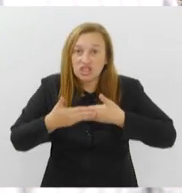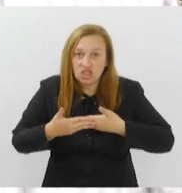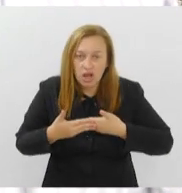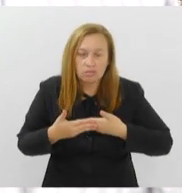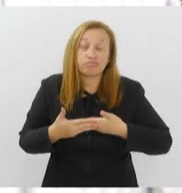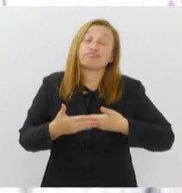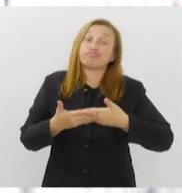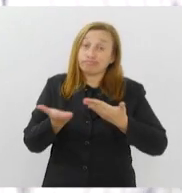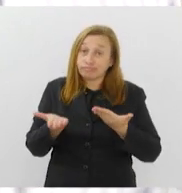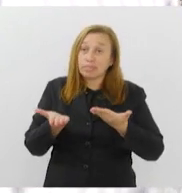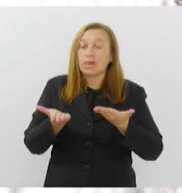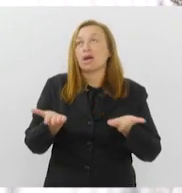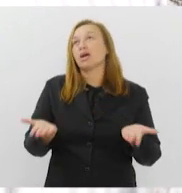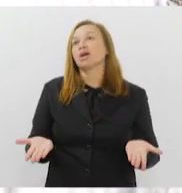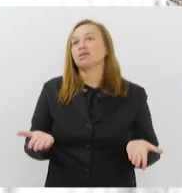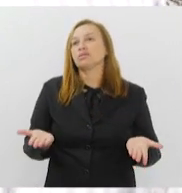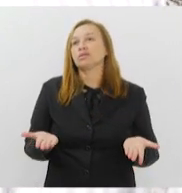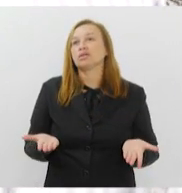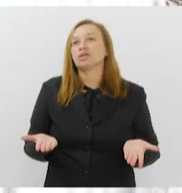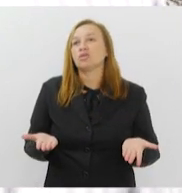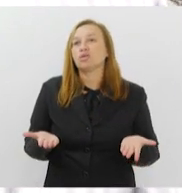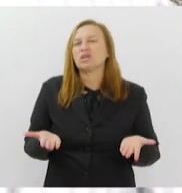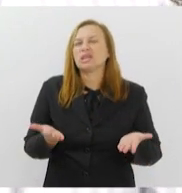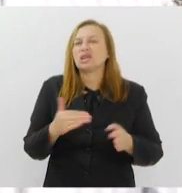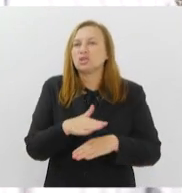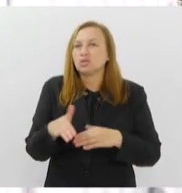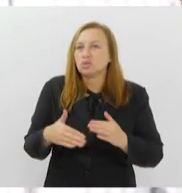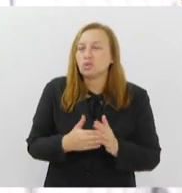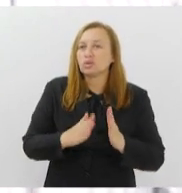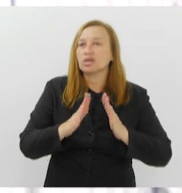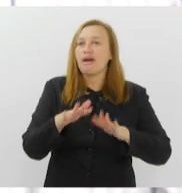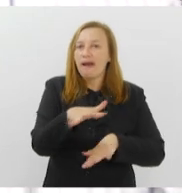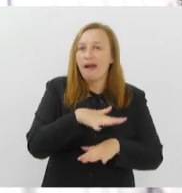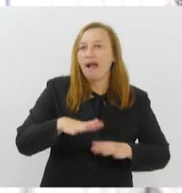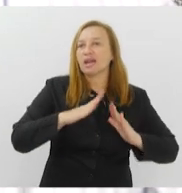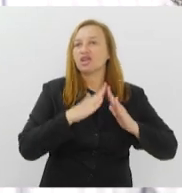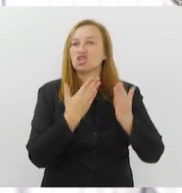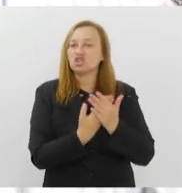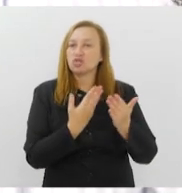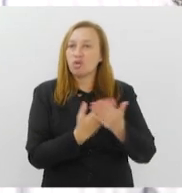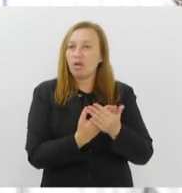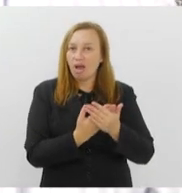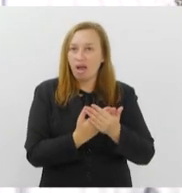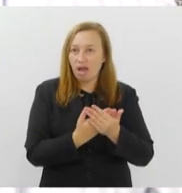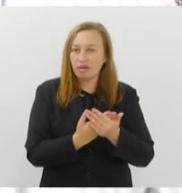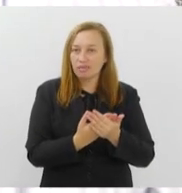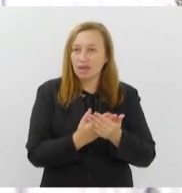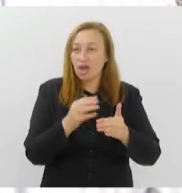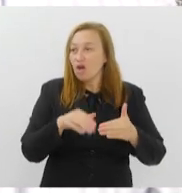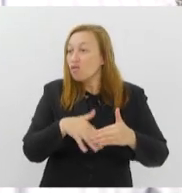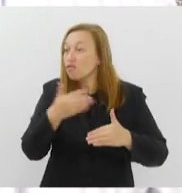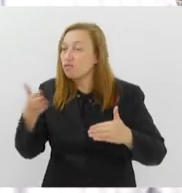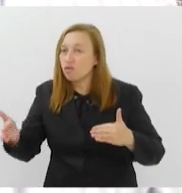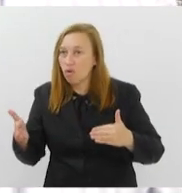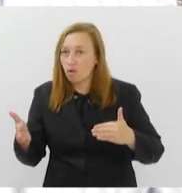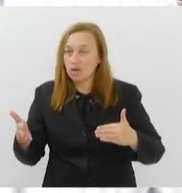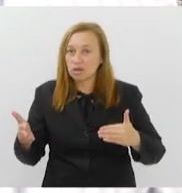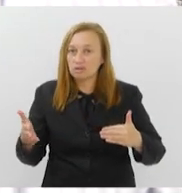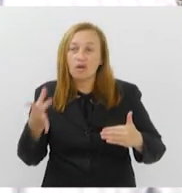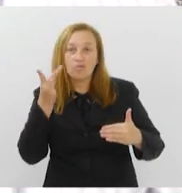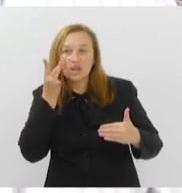Então, basicamente, a gente tem toda a rede escolar fora da escola, estrito-senso, sem estar